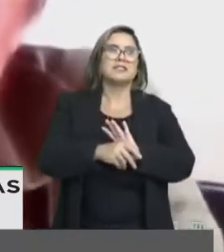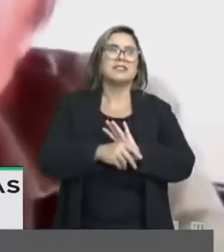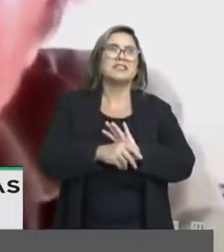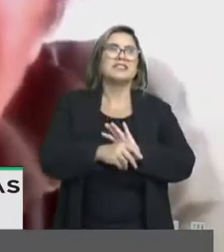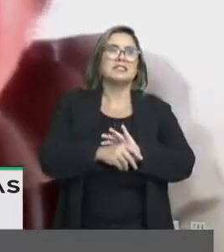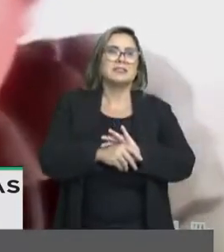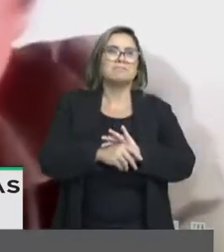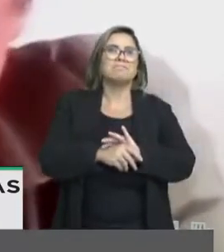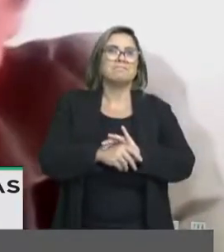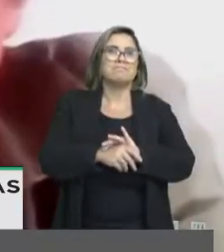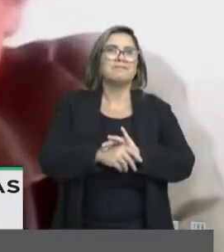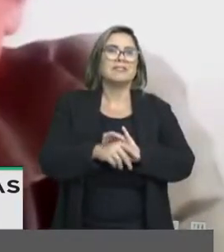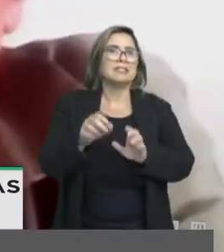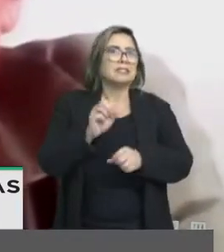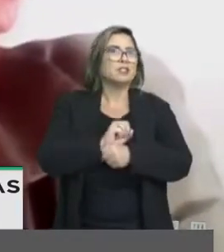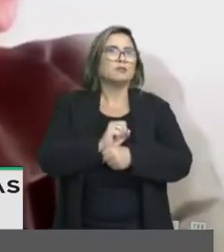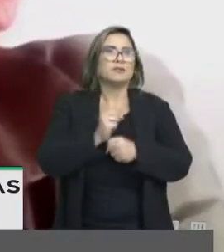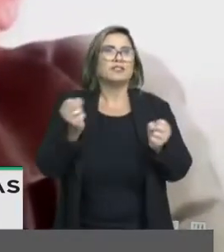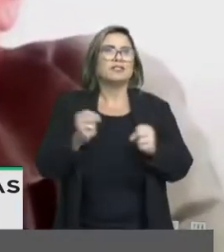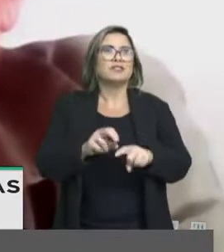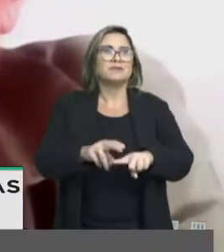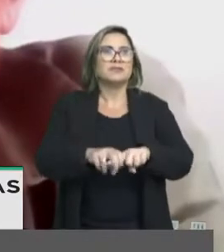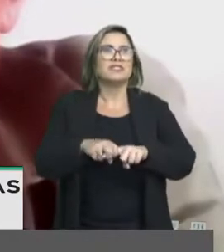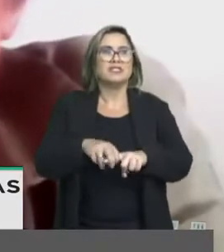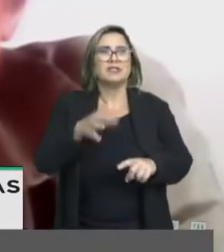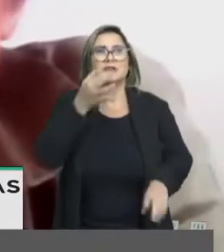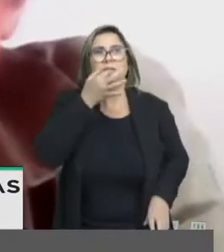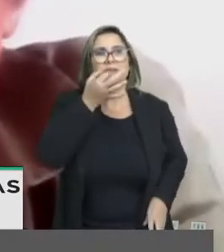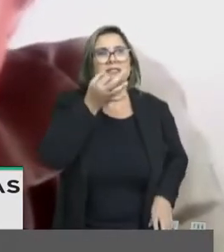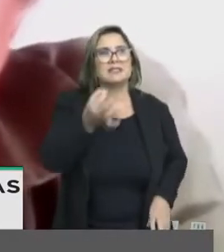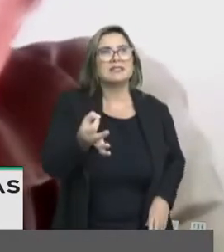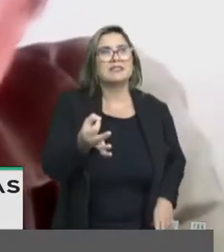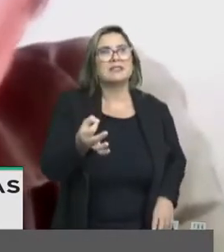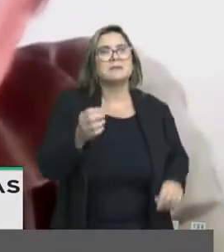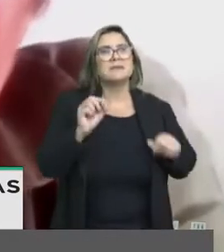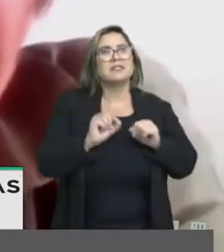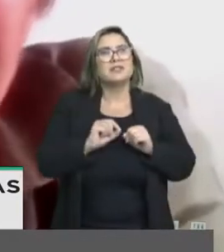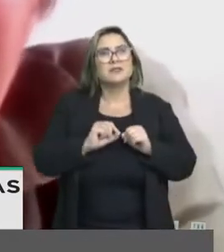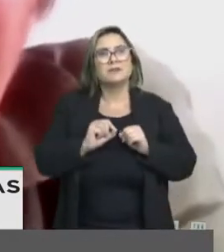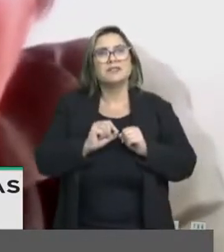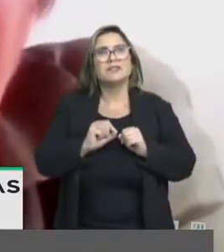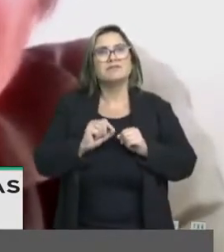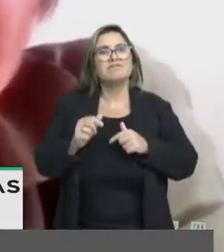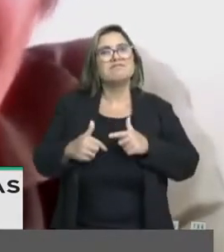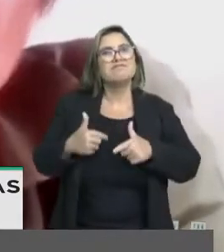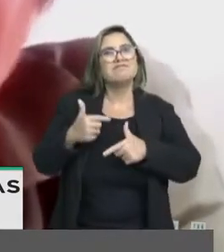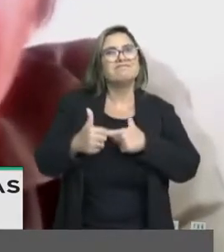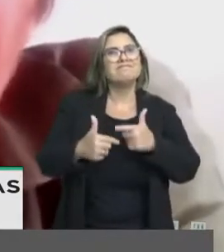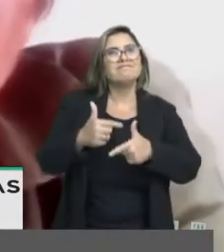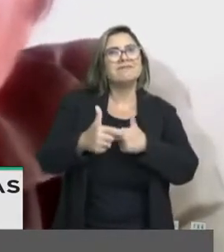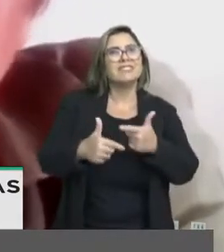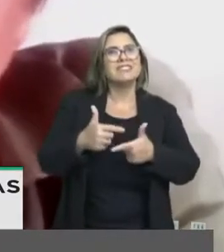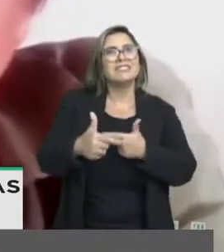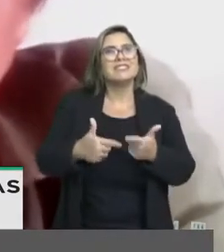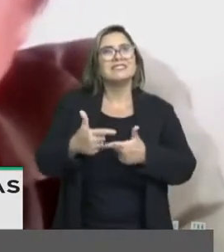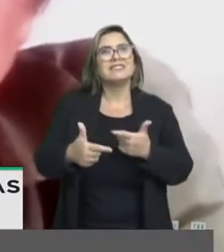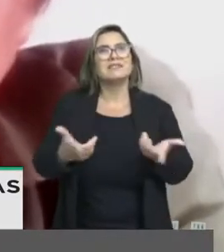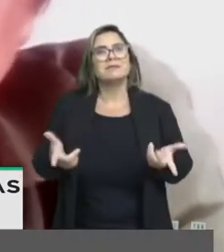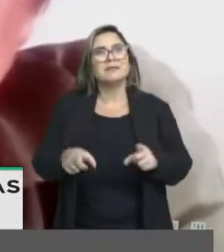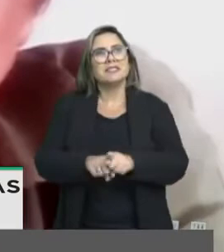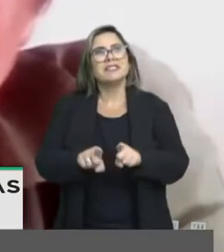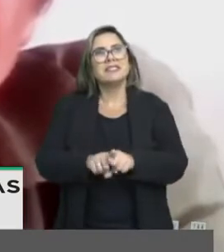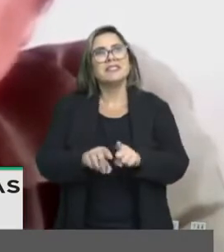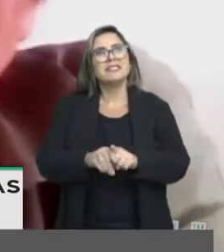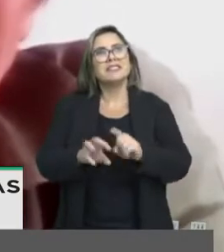absolutamente inadmissível. Por isso, eu sugeriria que nós pudéssemos construir uma atuação para que essa